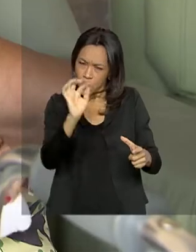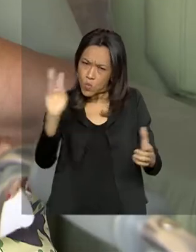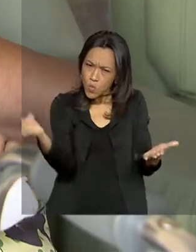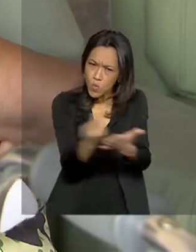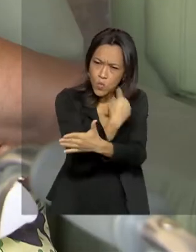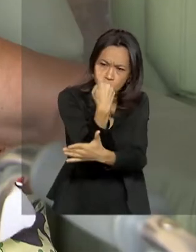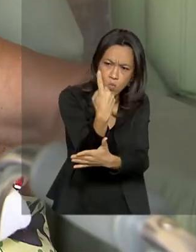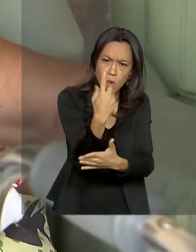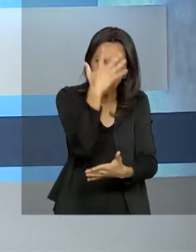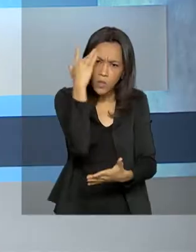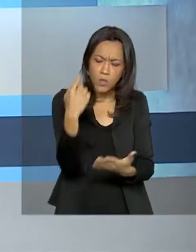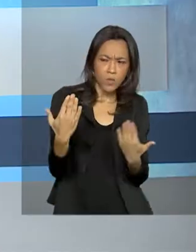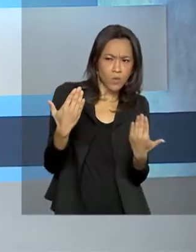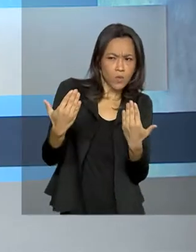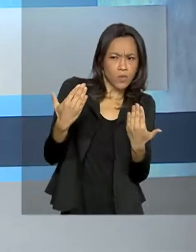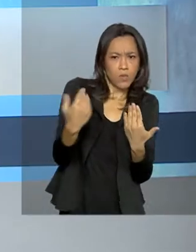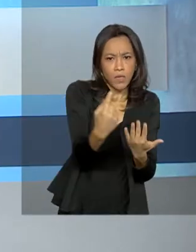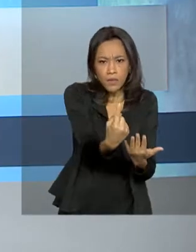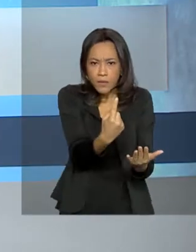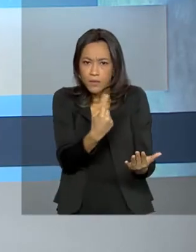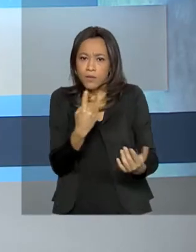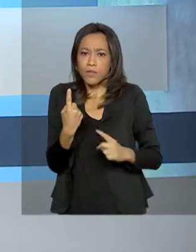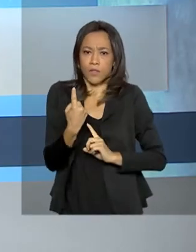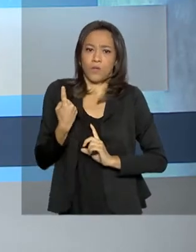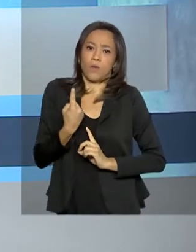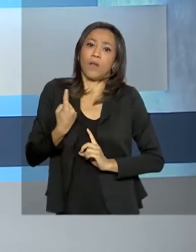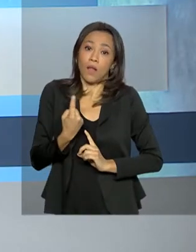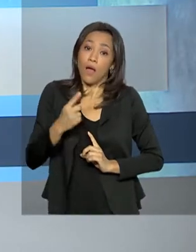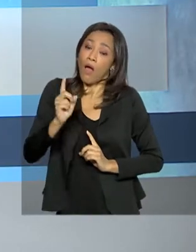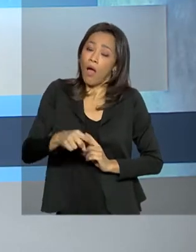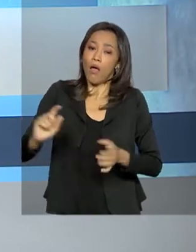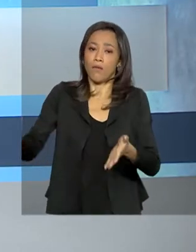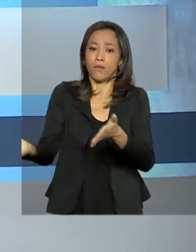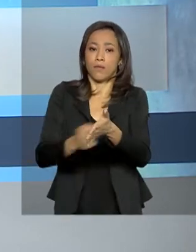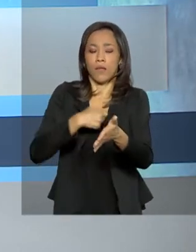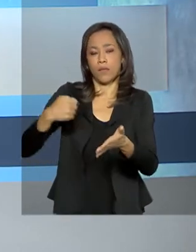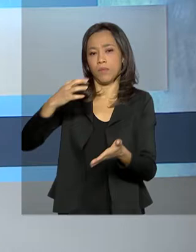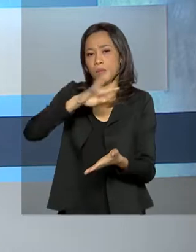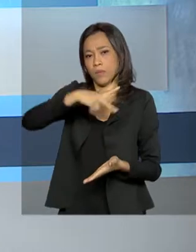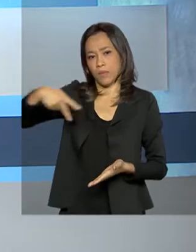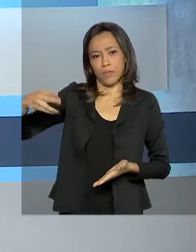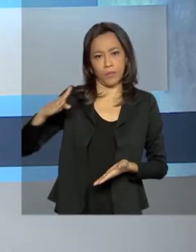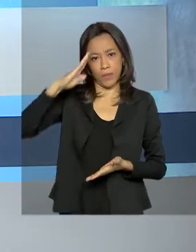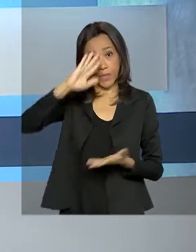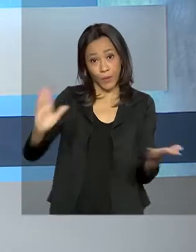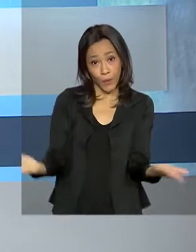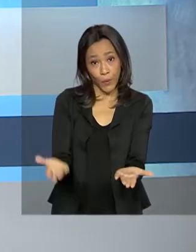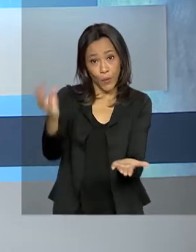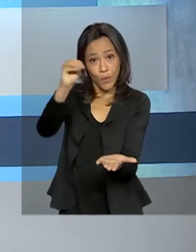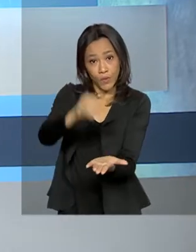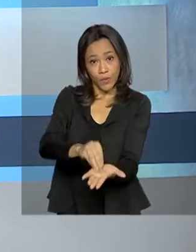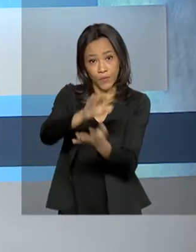leves de Covid-19. A lei foi sancionada pelo presidente Jair Bolsonaro e publicada hoje no Diário Oficial da União.